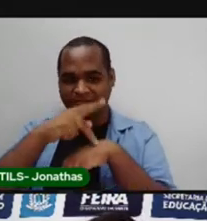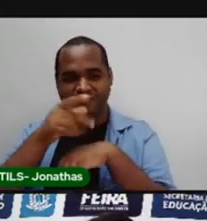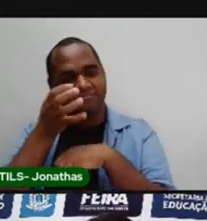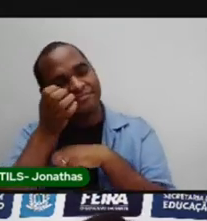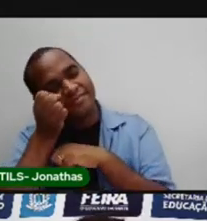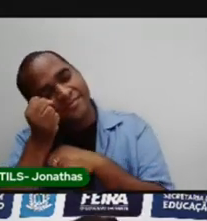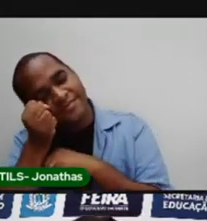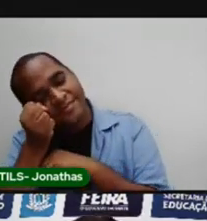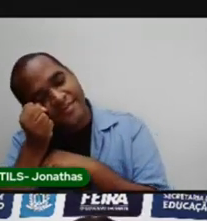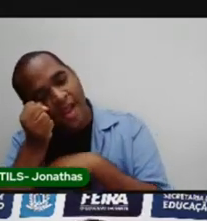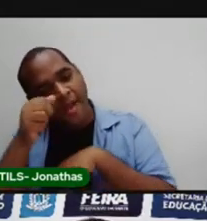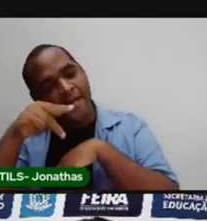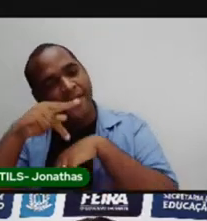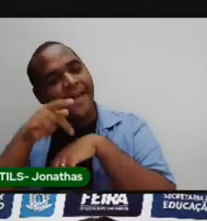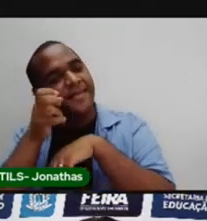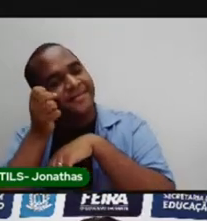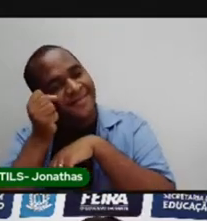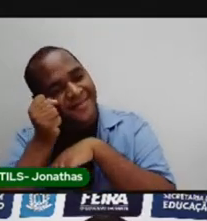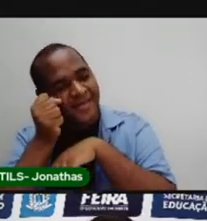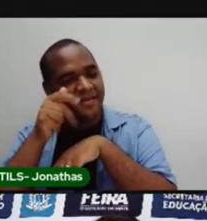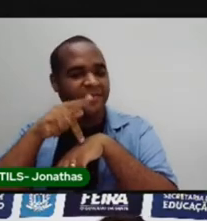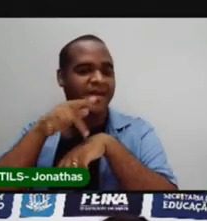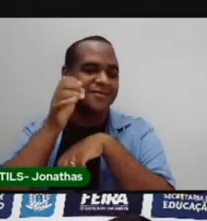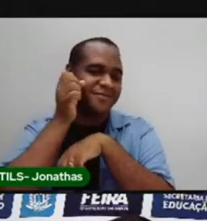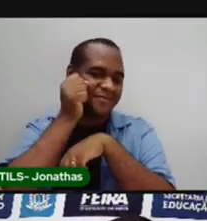Pedra do descanso. descanso.